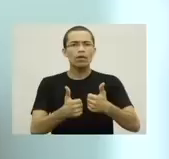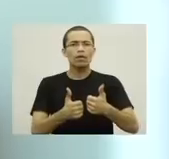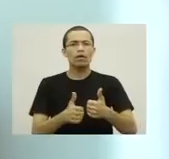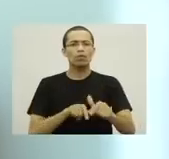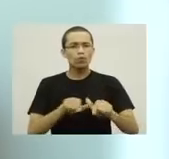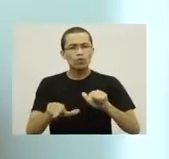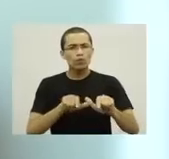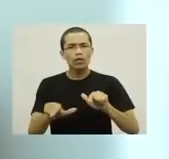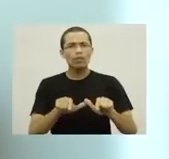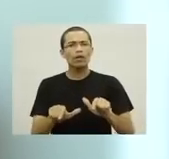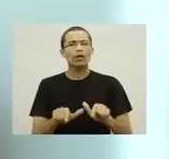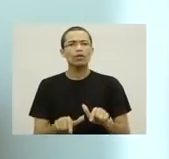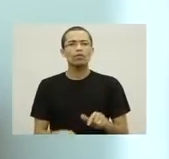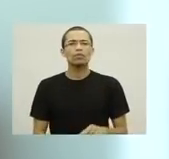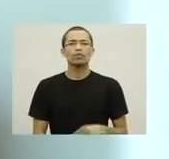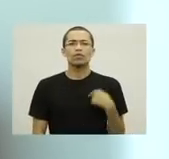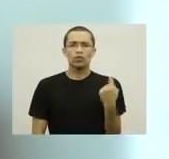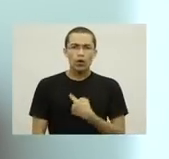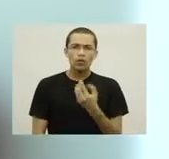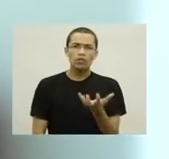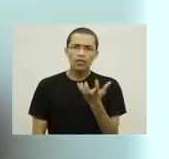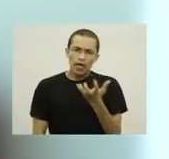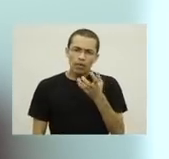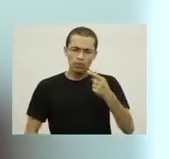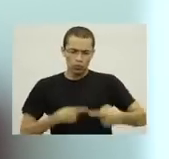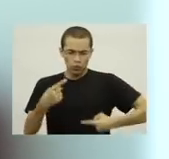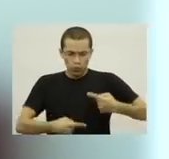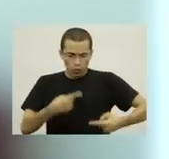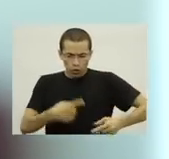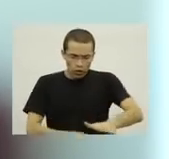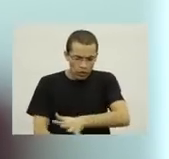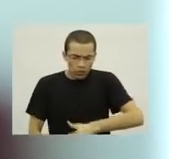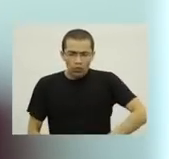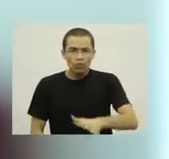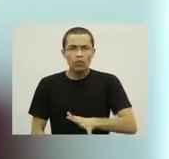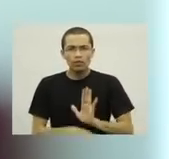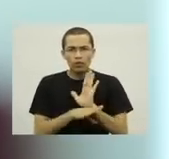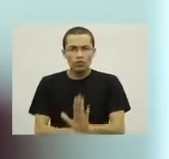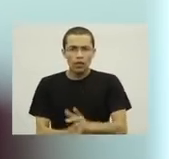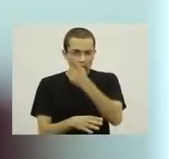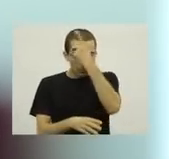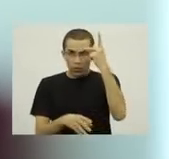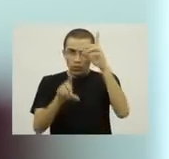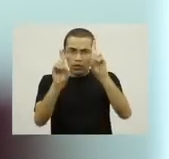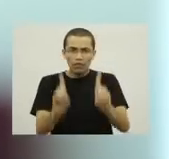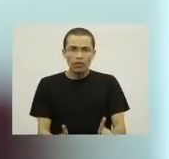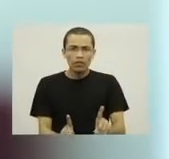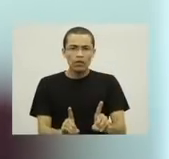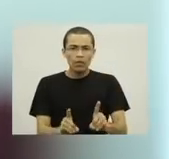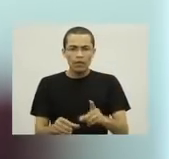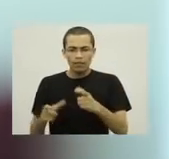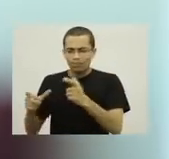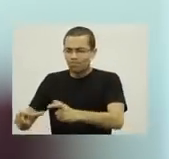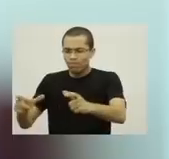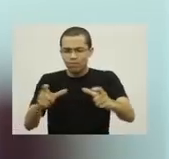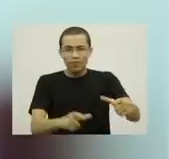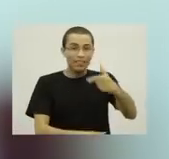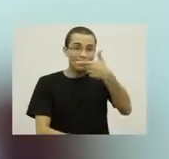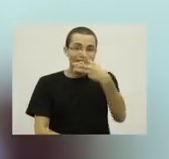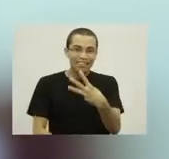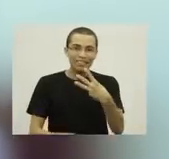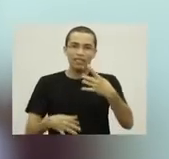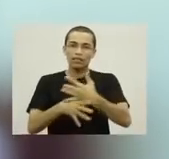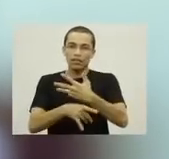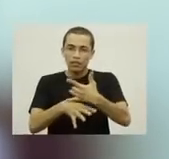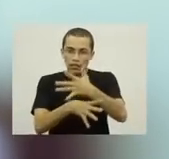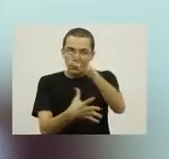ações. Vamos levar as políticas públicas que promovem a cidadania para as 23 regiões